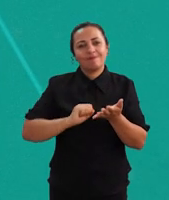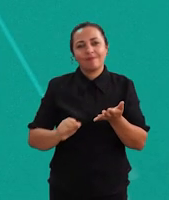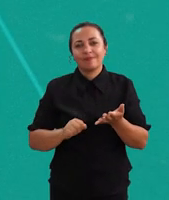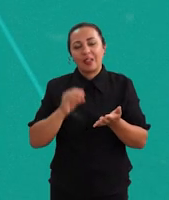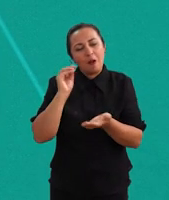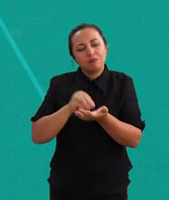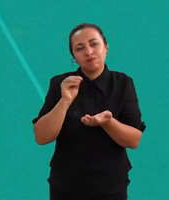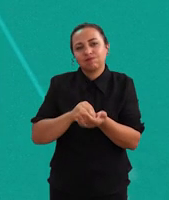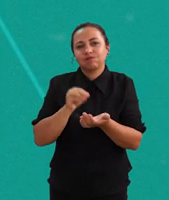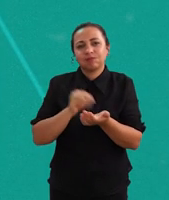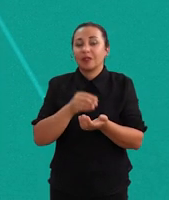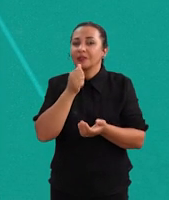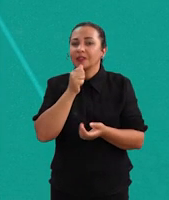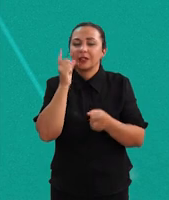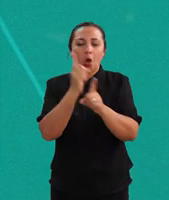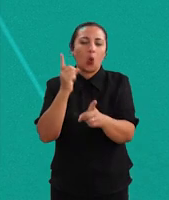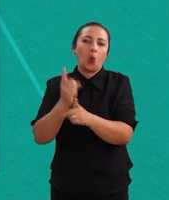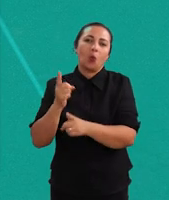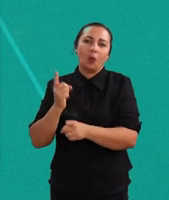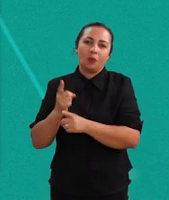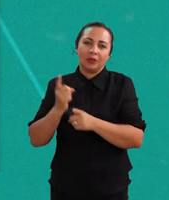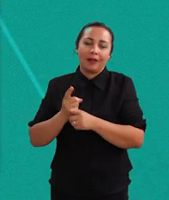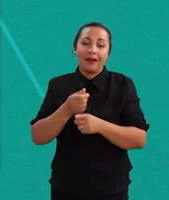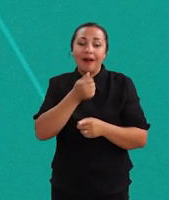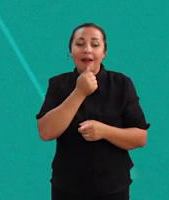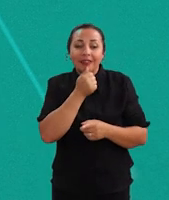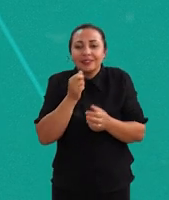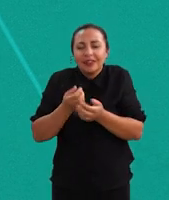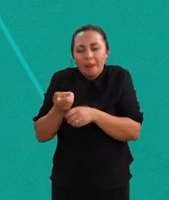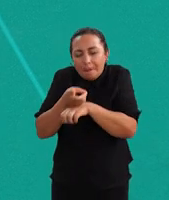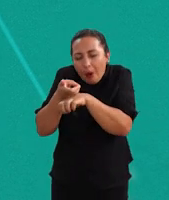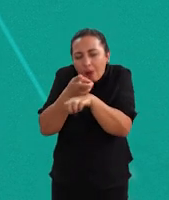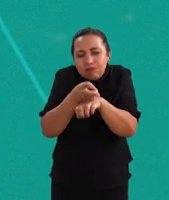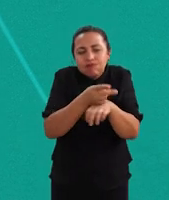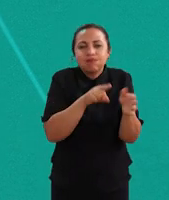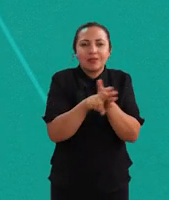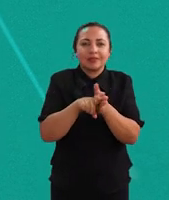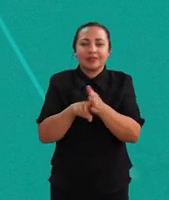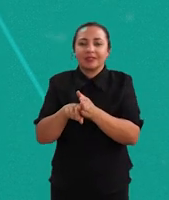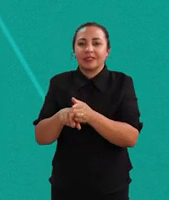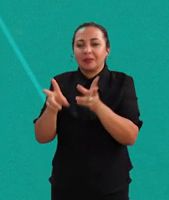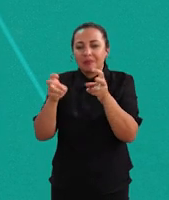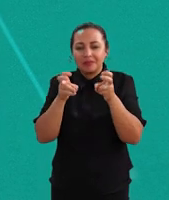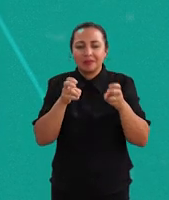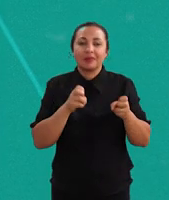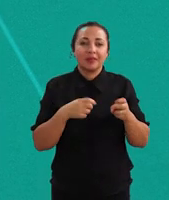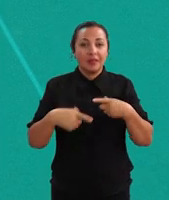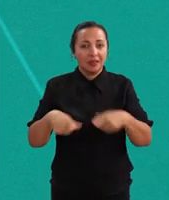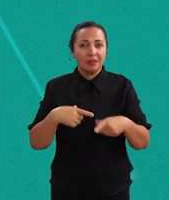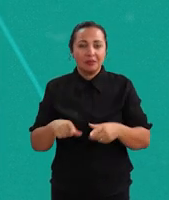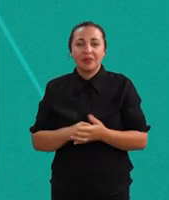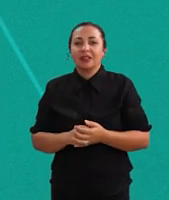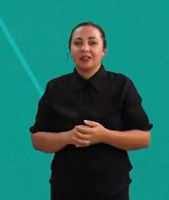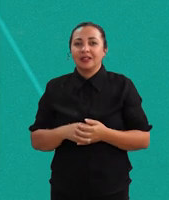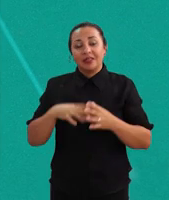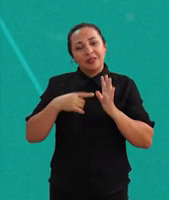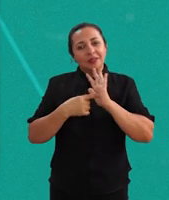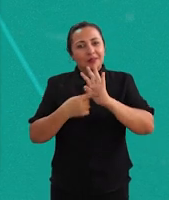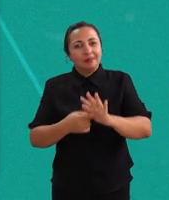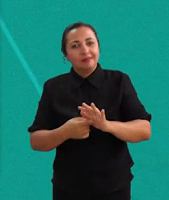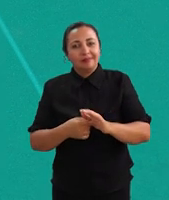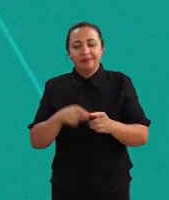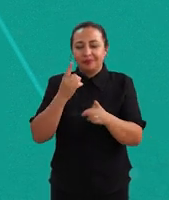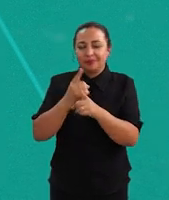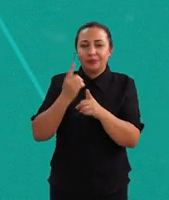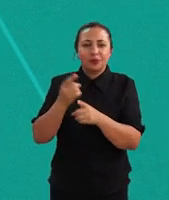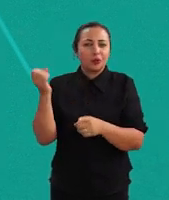está descrevendo, a gente ainda está descobrindo boa parte dessa diversidade, como esse trabalho que saiu publicado agora demonstra.